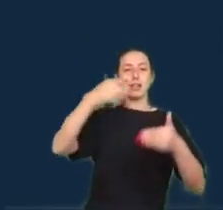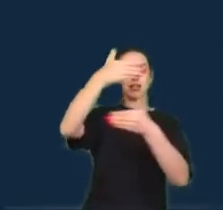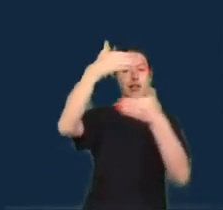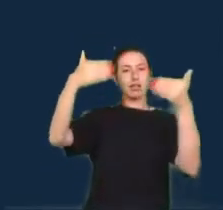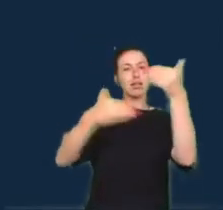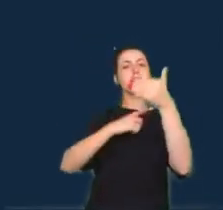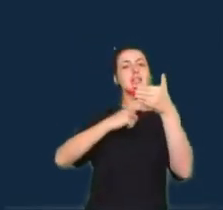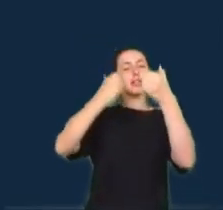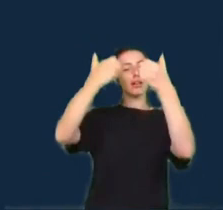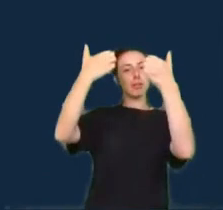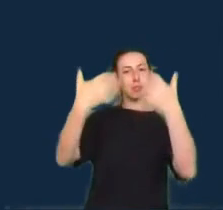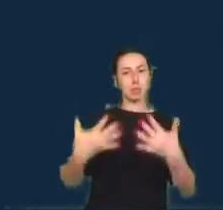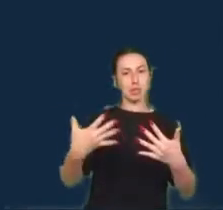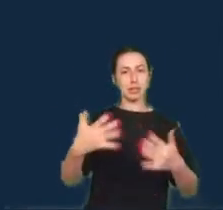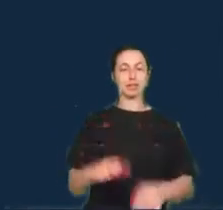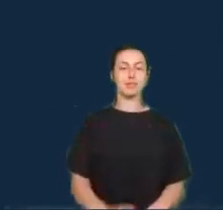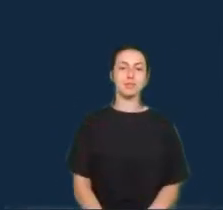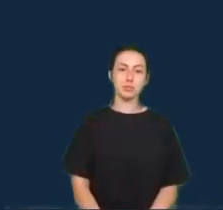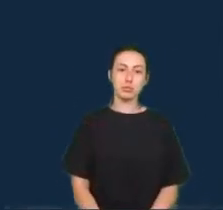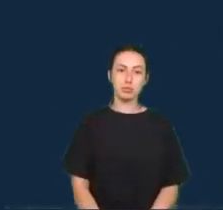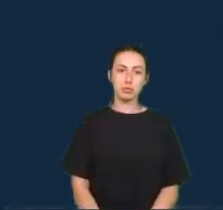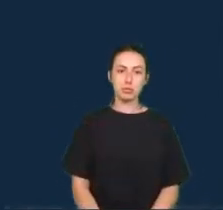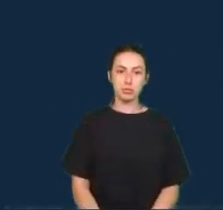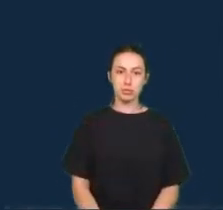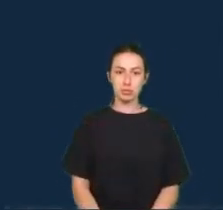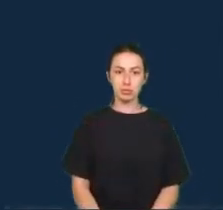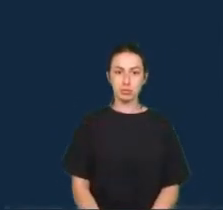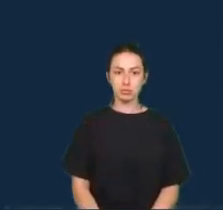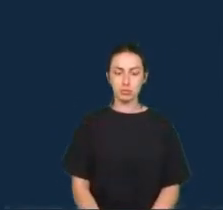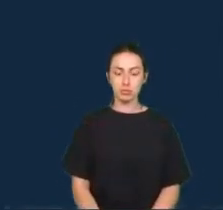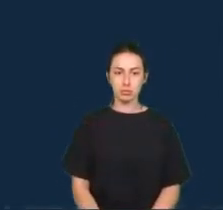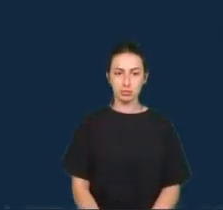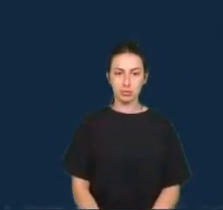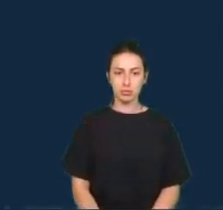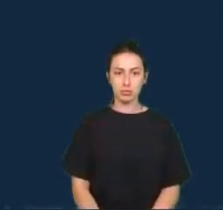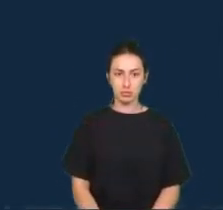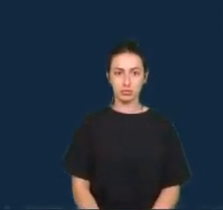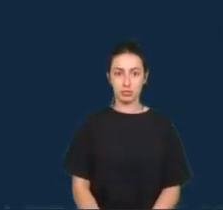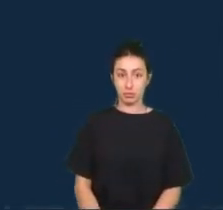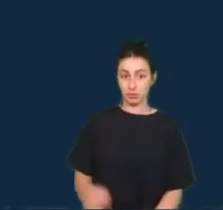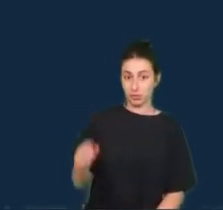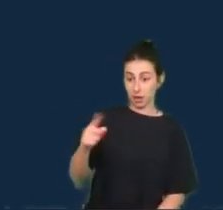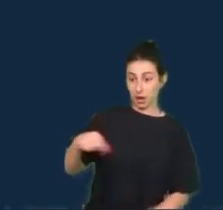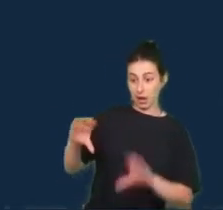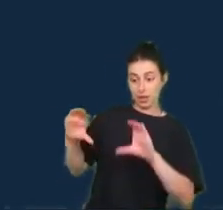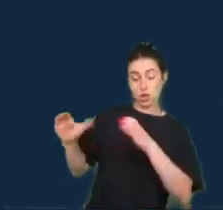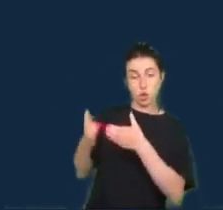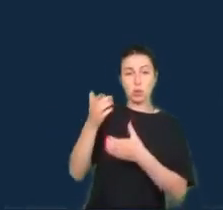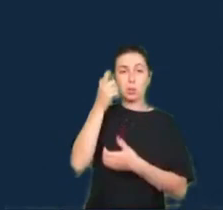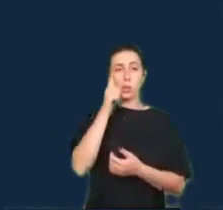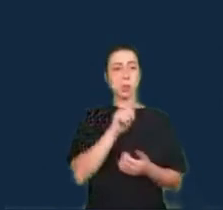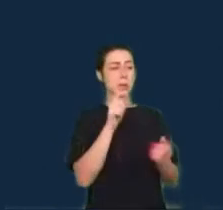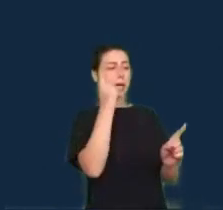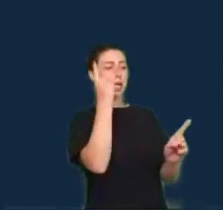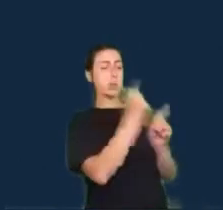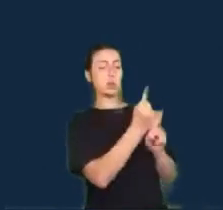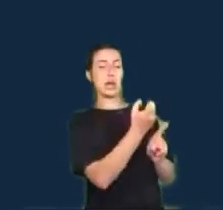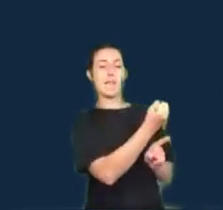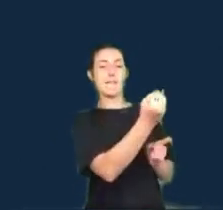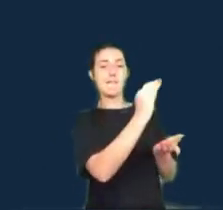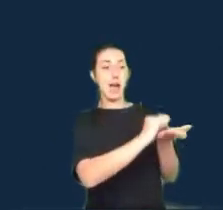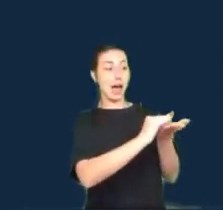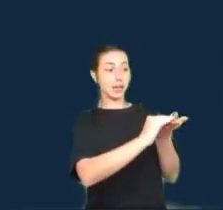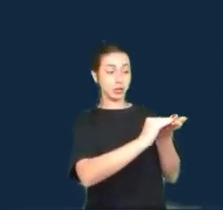essas redes podem representar valiosas fontes de dados e de especialização em